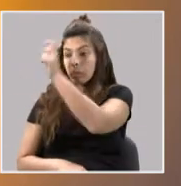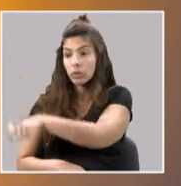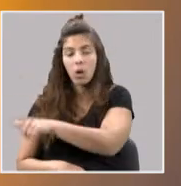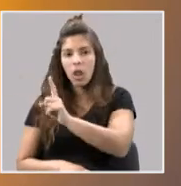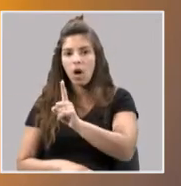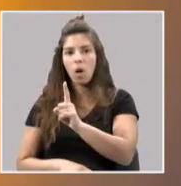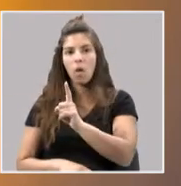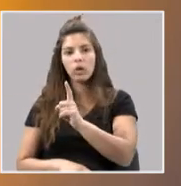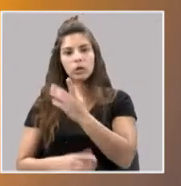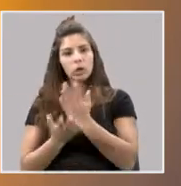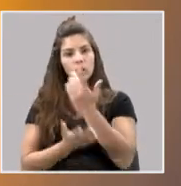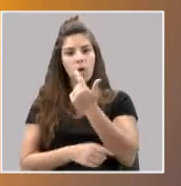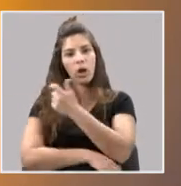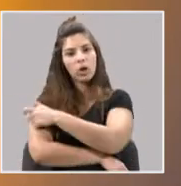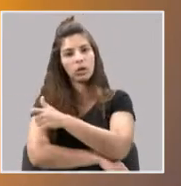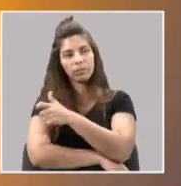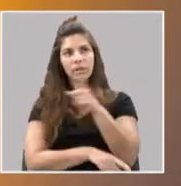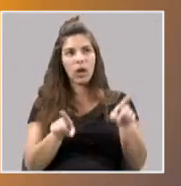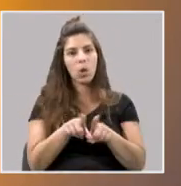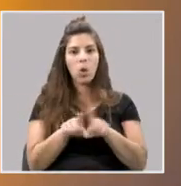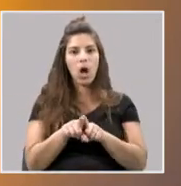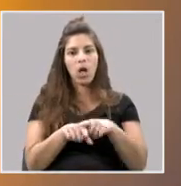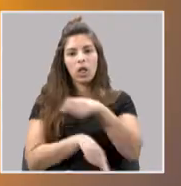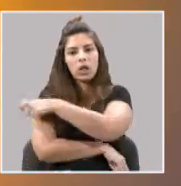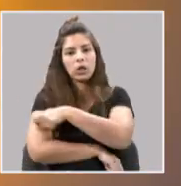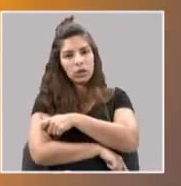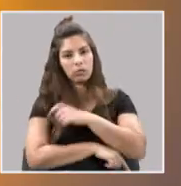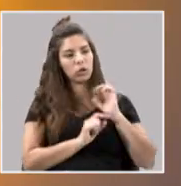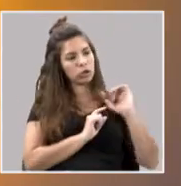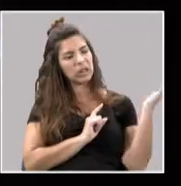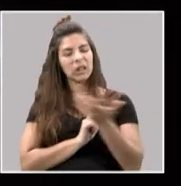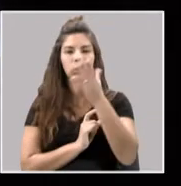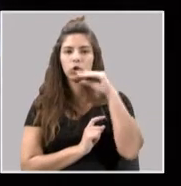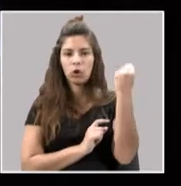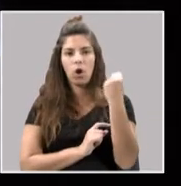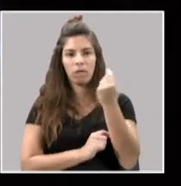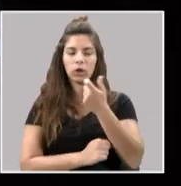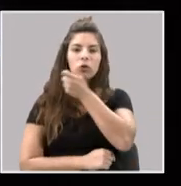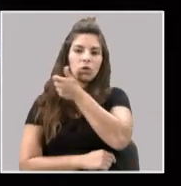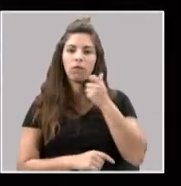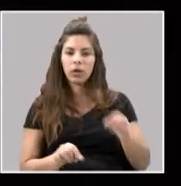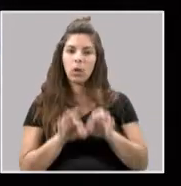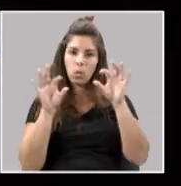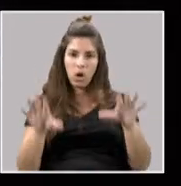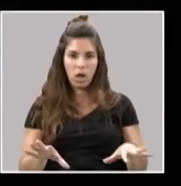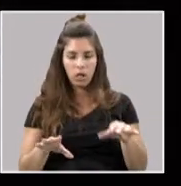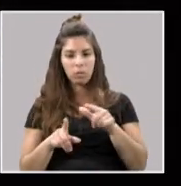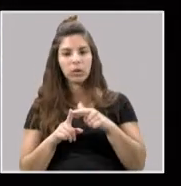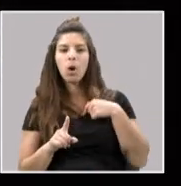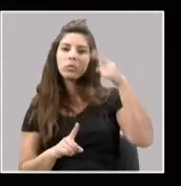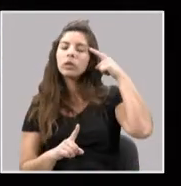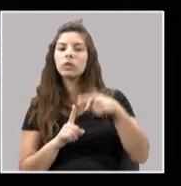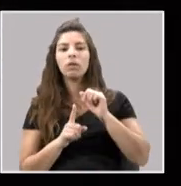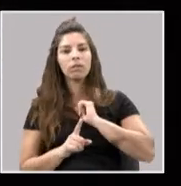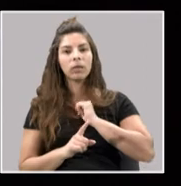não é uma pessoa, representa todos os jovens que sofrem com estes distúrbios que eu expliquei na reportagem. E, portanto, foi nisso que eu me foquei, que tinha um